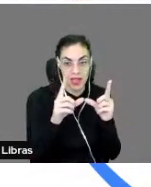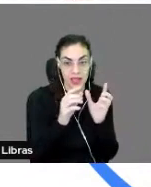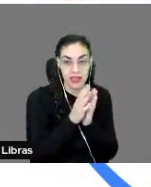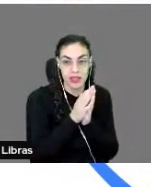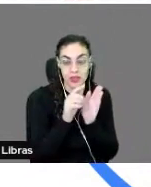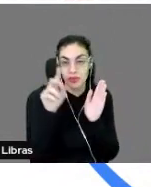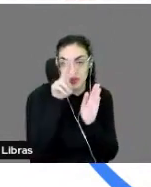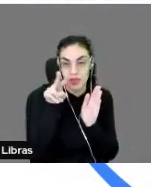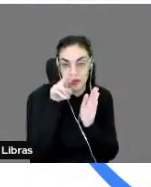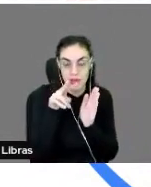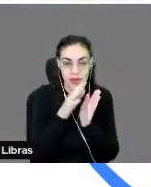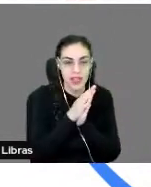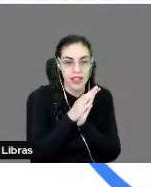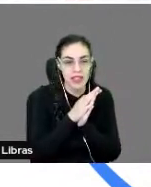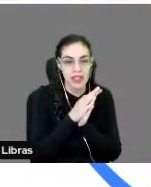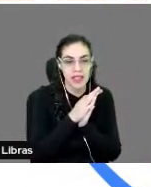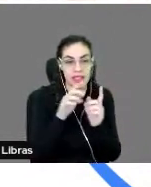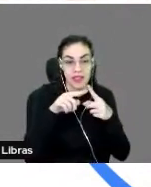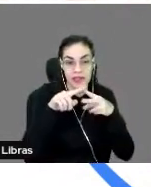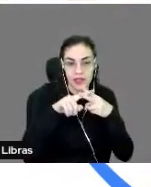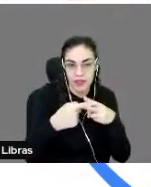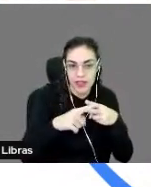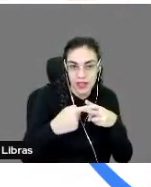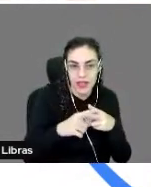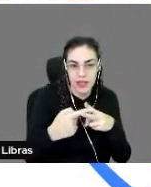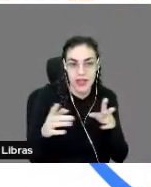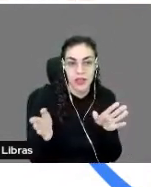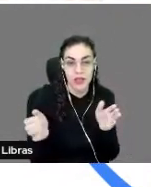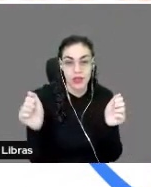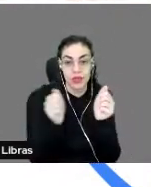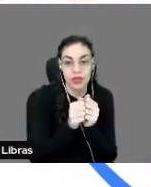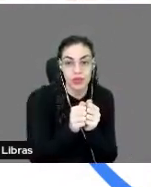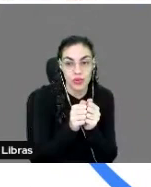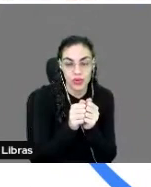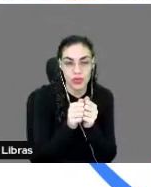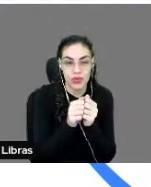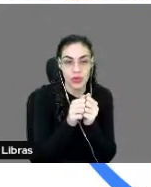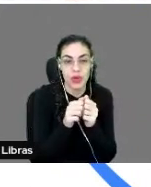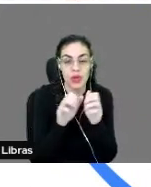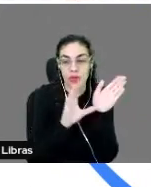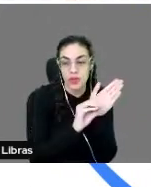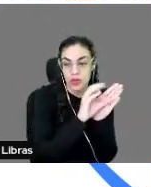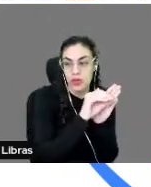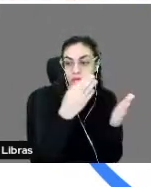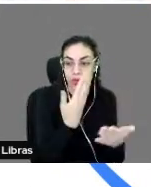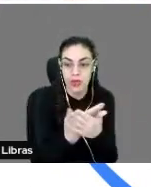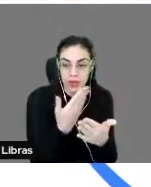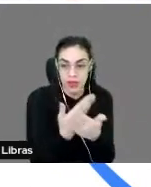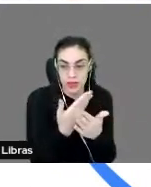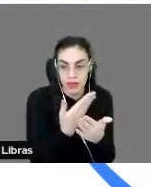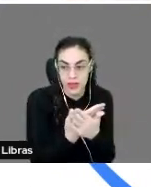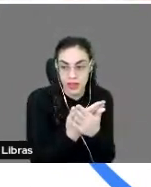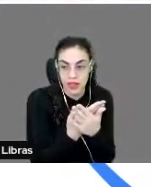ferramenta, um recurso que está incorporado no Google Sala de Aula. E eu destaquei aqui para vocês três elementos